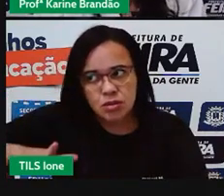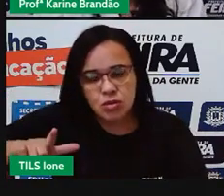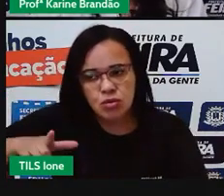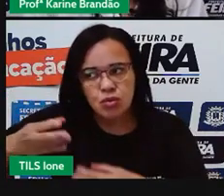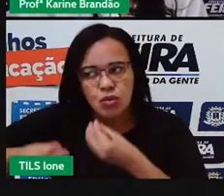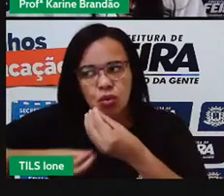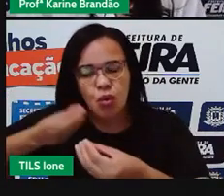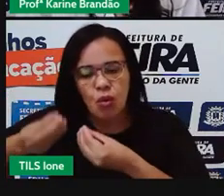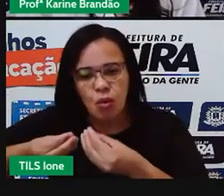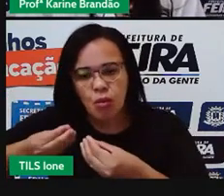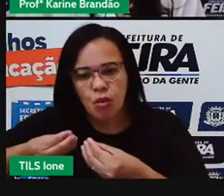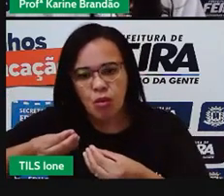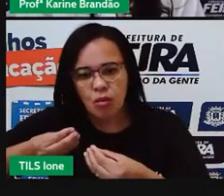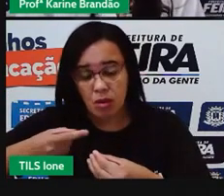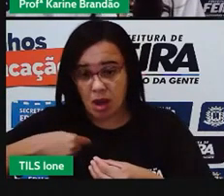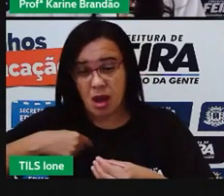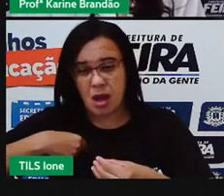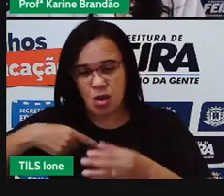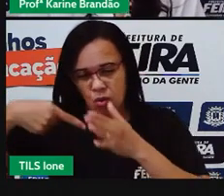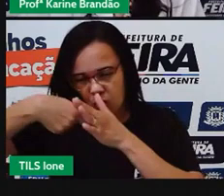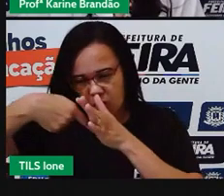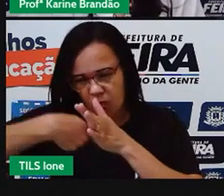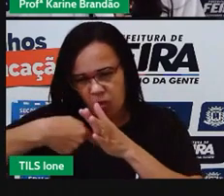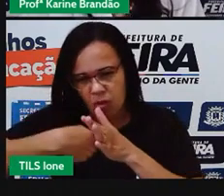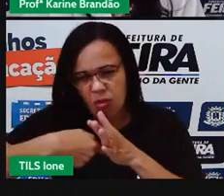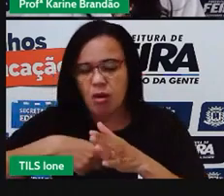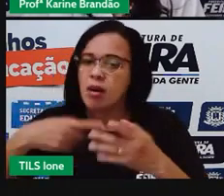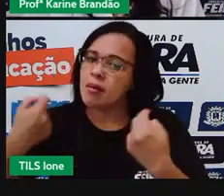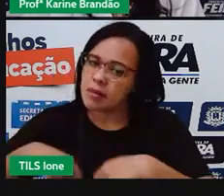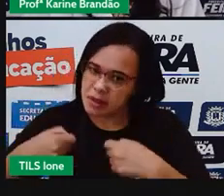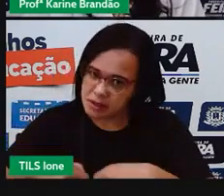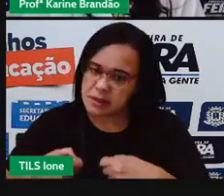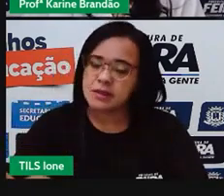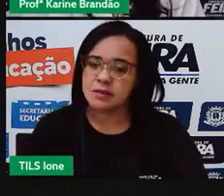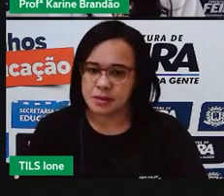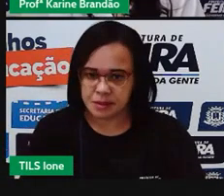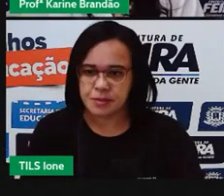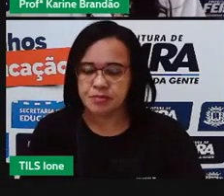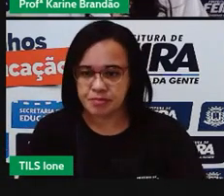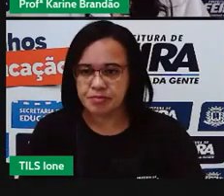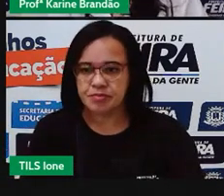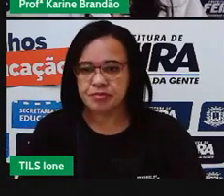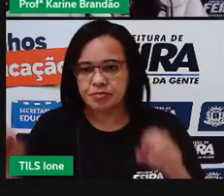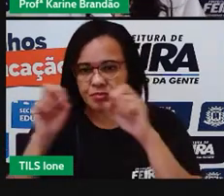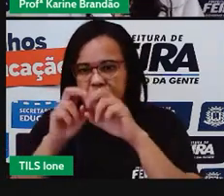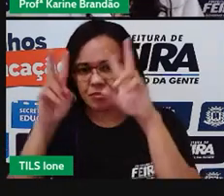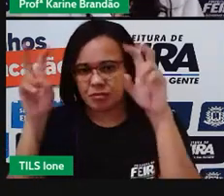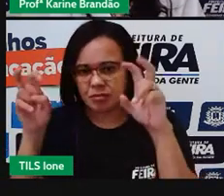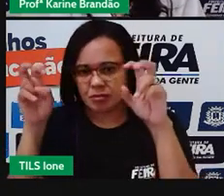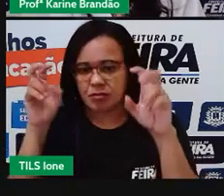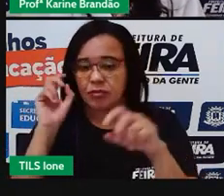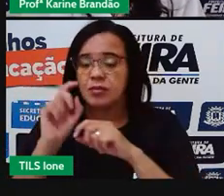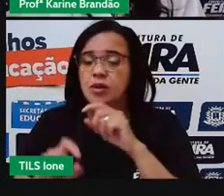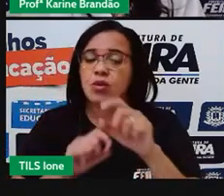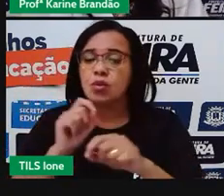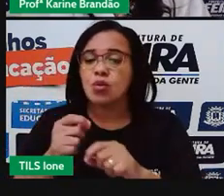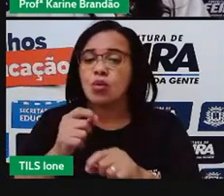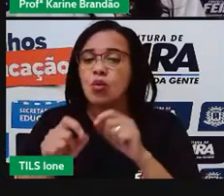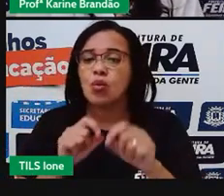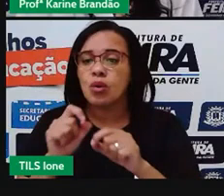gastos. E aí, vem um outro termo também, que é o termo chamado de água virtual.